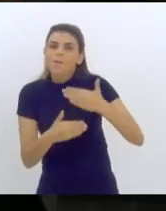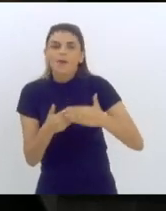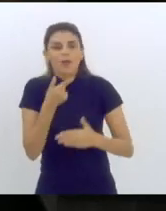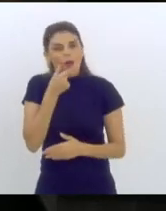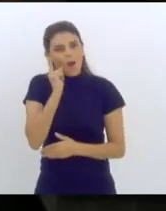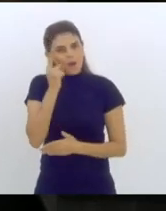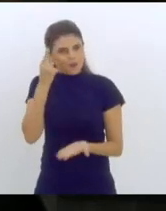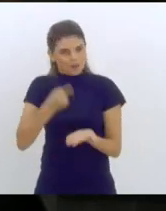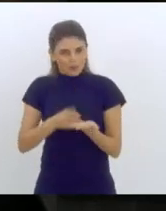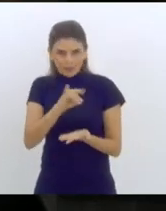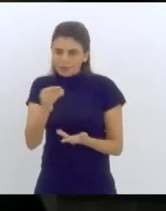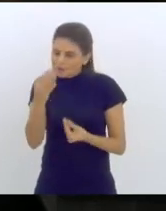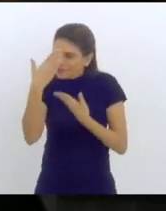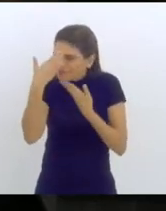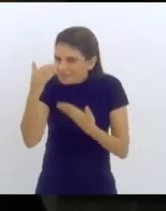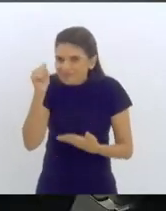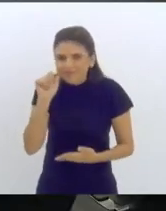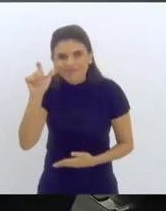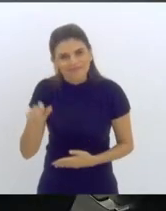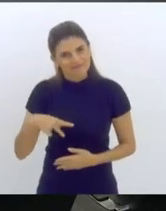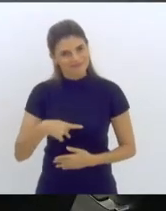dia de ontem. Muito obrigado, senhora presidente.